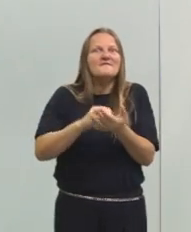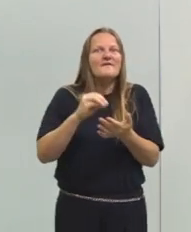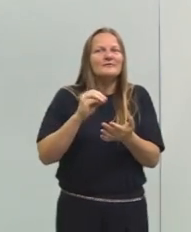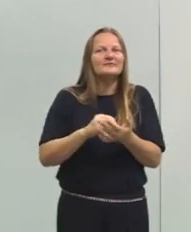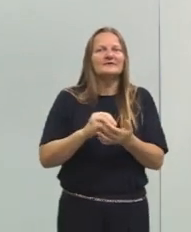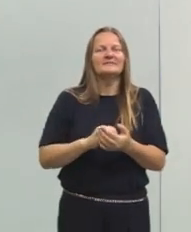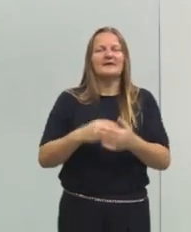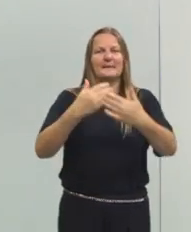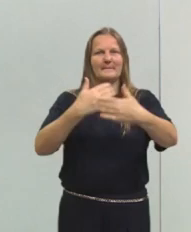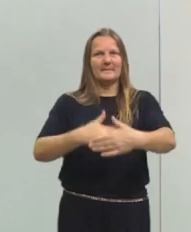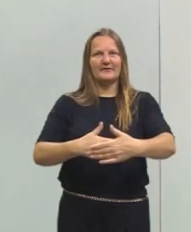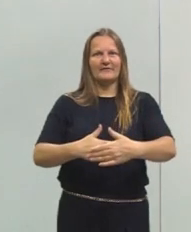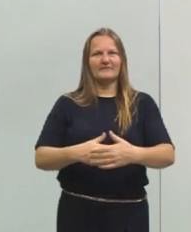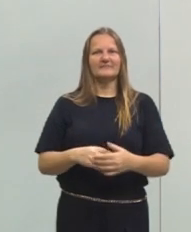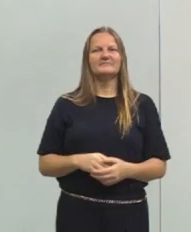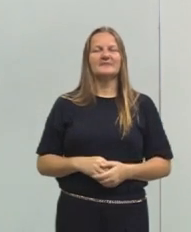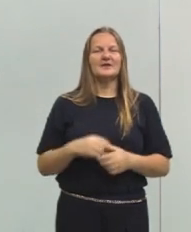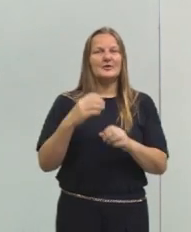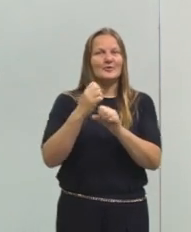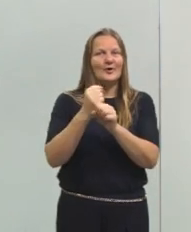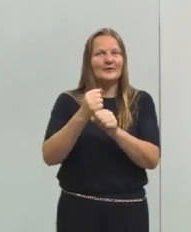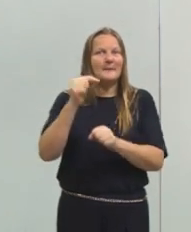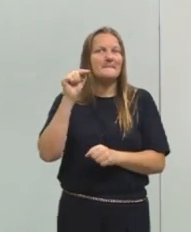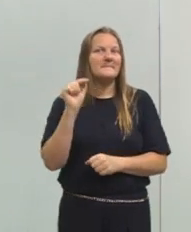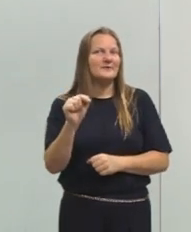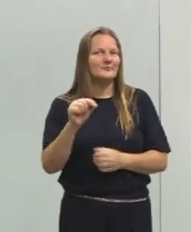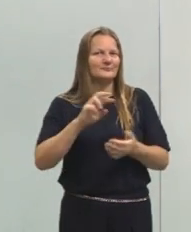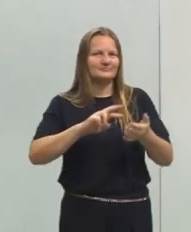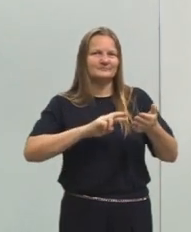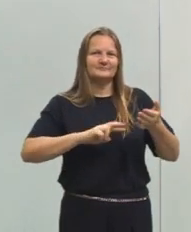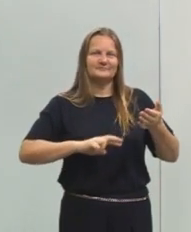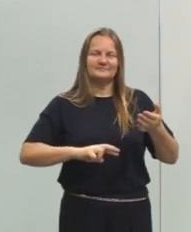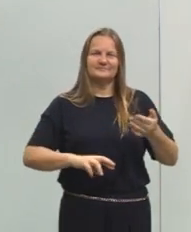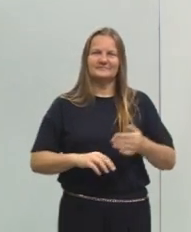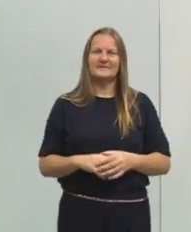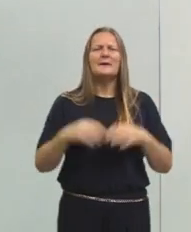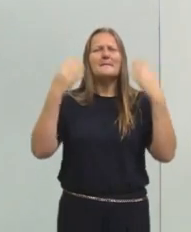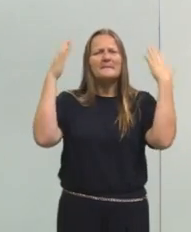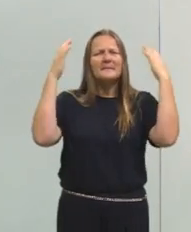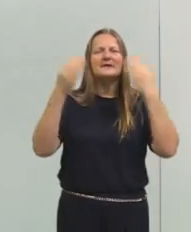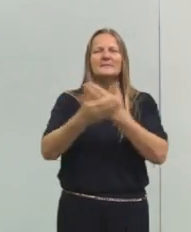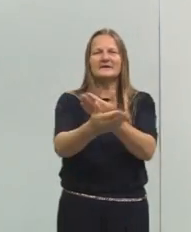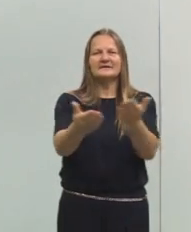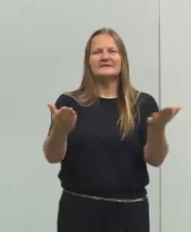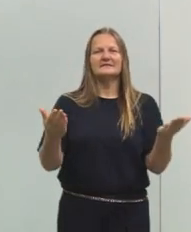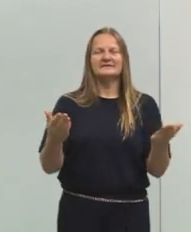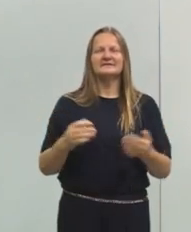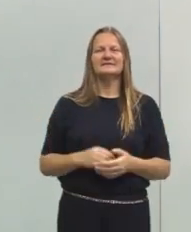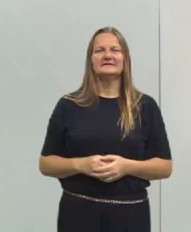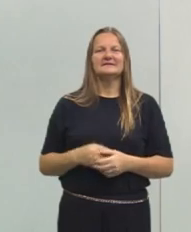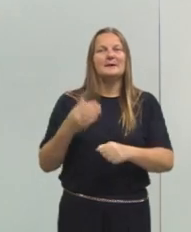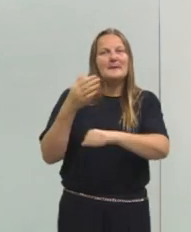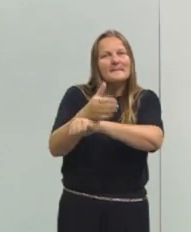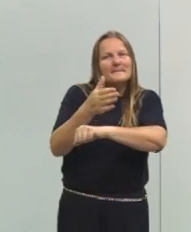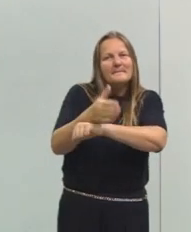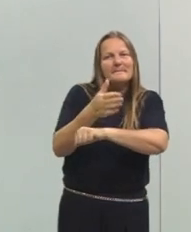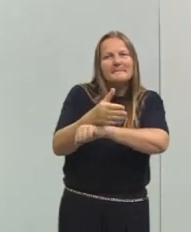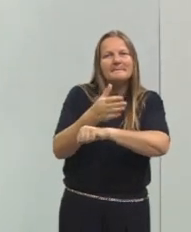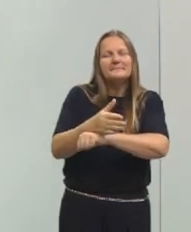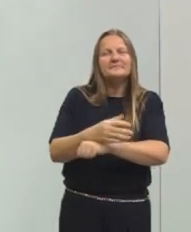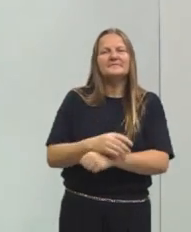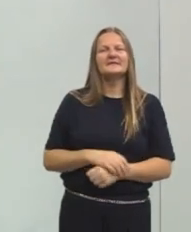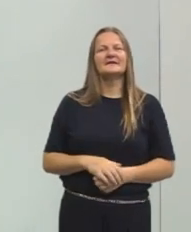que essa prova fosse uma prova nota mil na redação. Então, parabéns por isso, pela participação, por